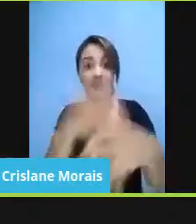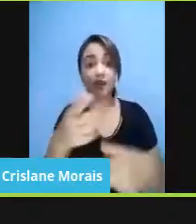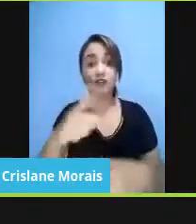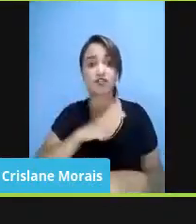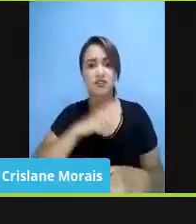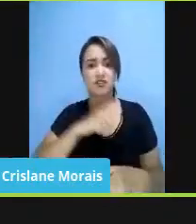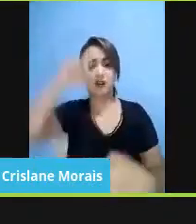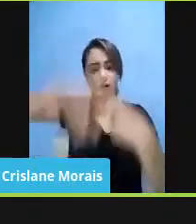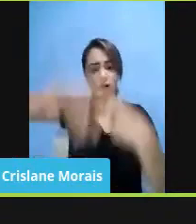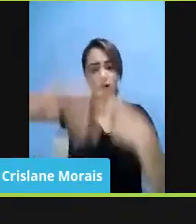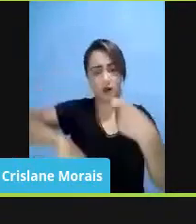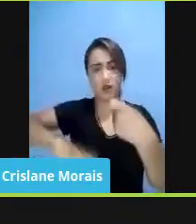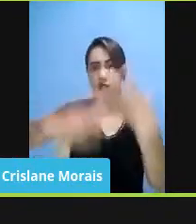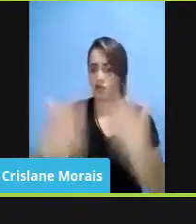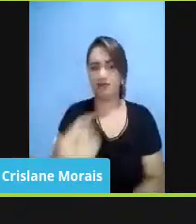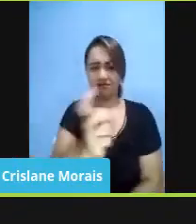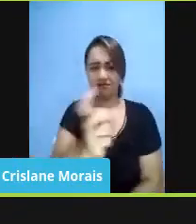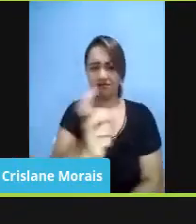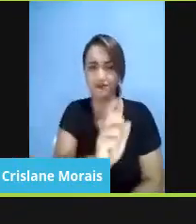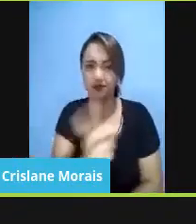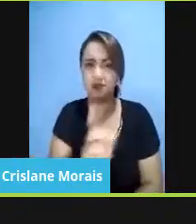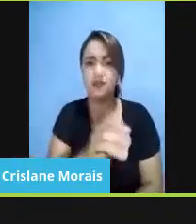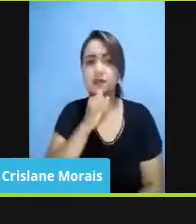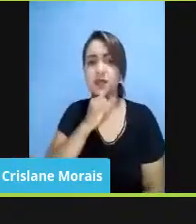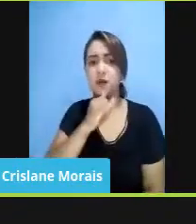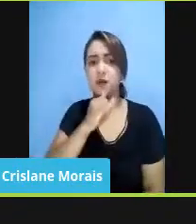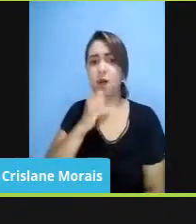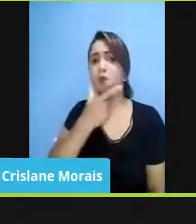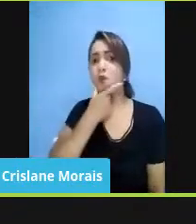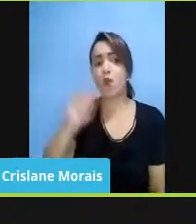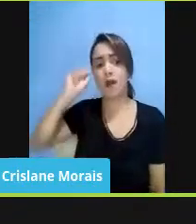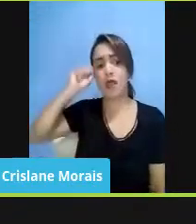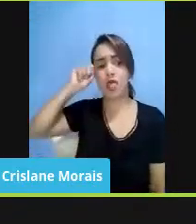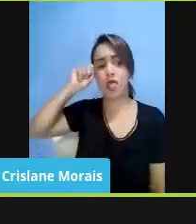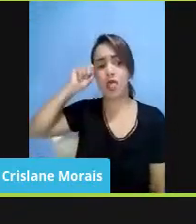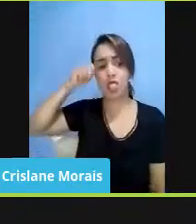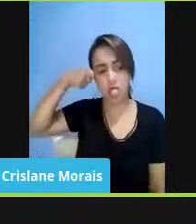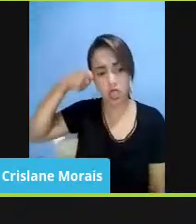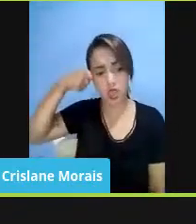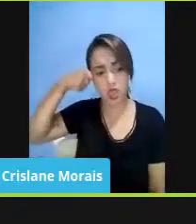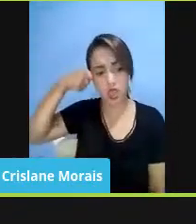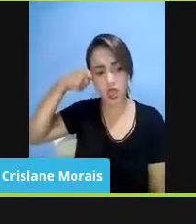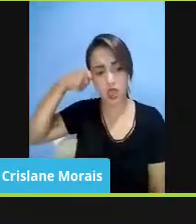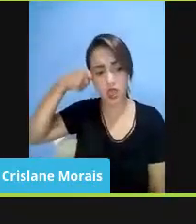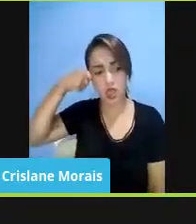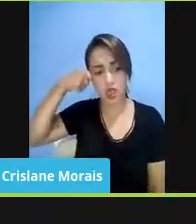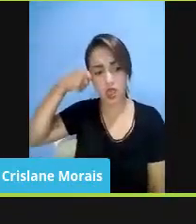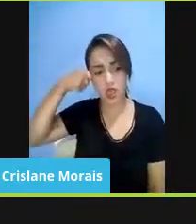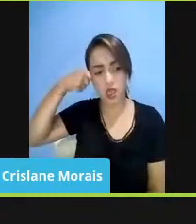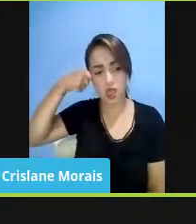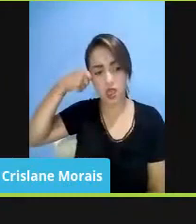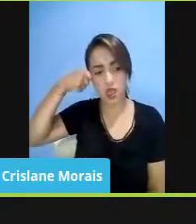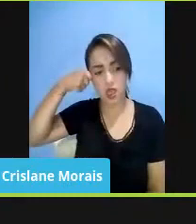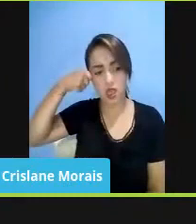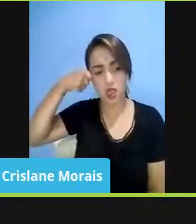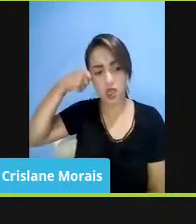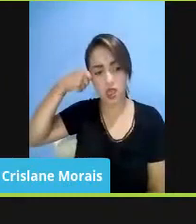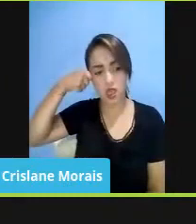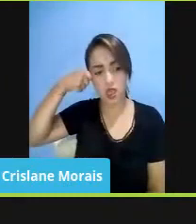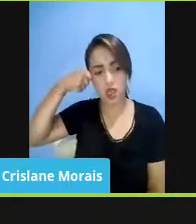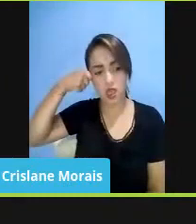consentidas, geralmente, do homem negro sobre, geralmente do homem branco sobre a mulher negra. Enfim, era,